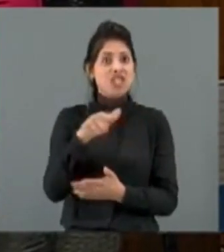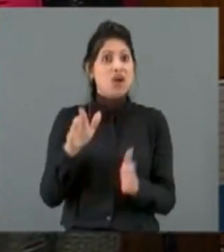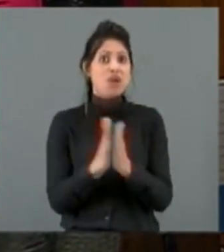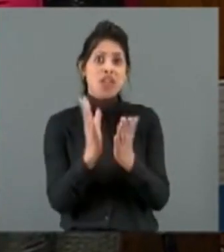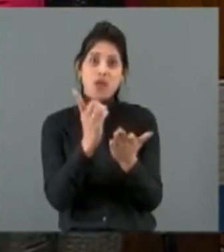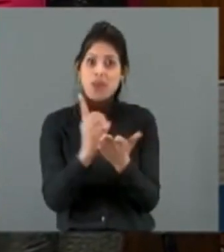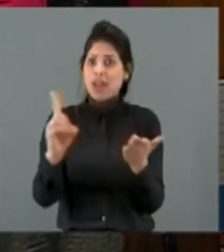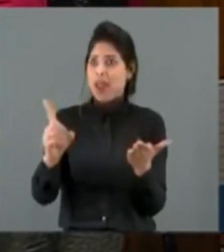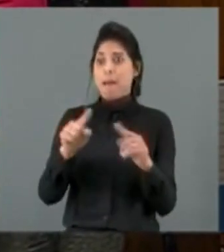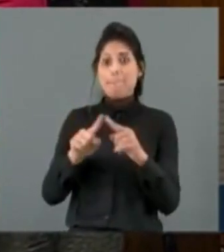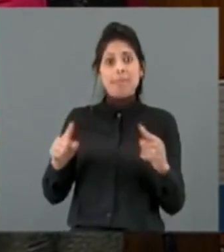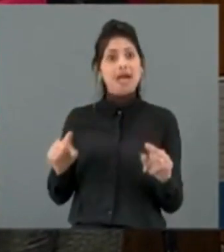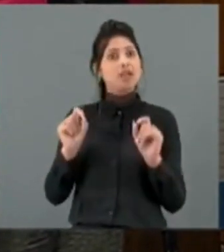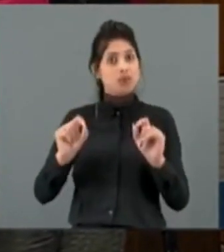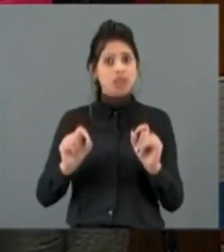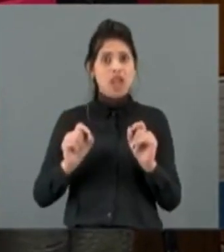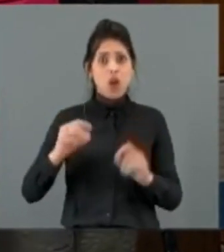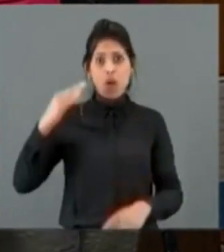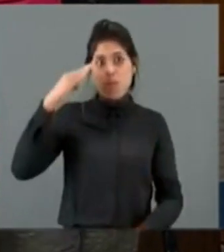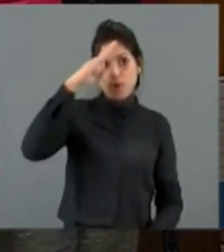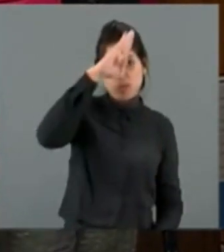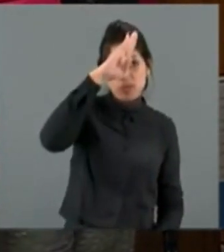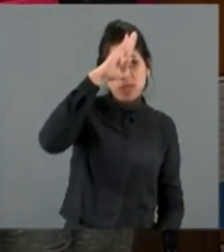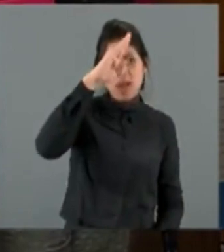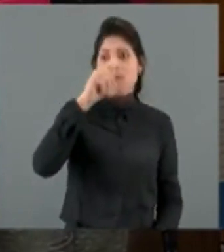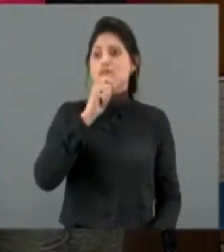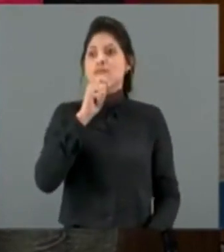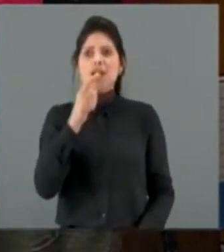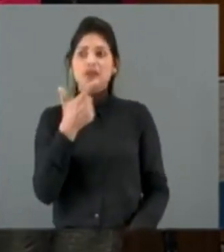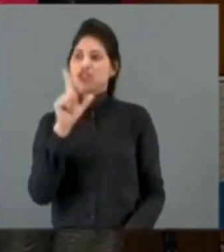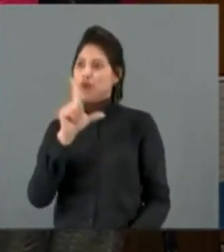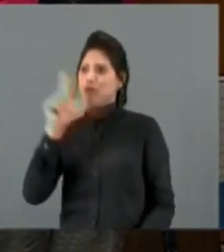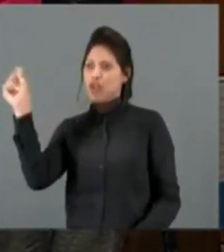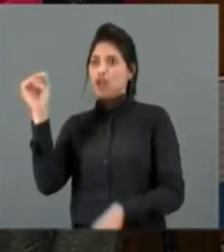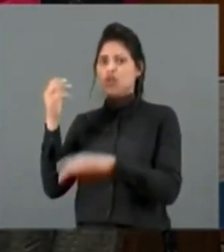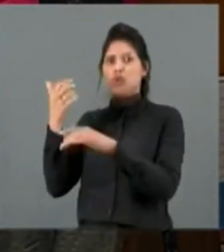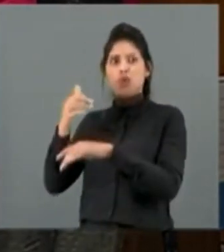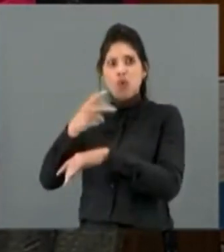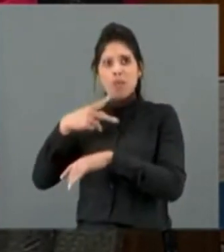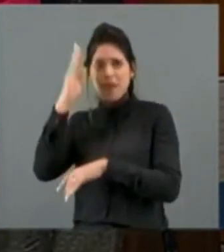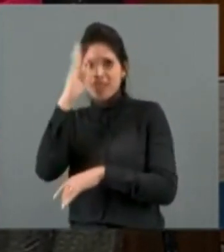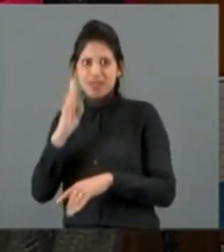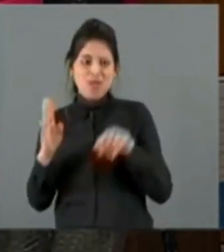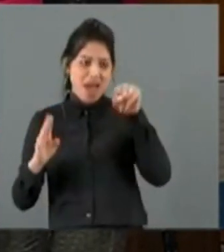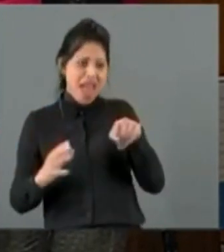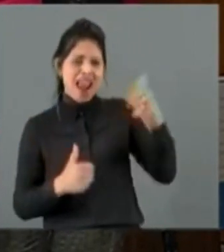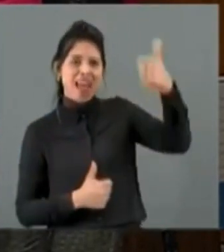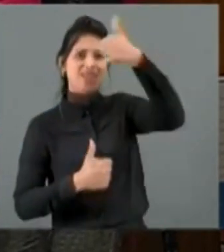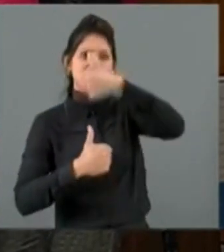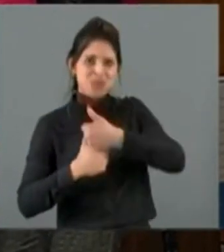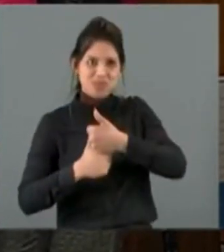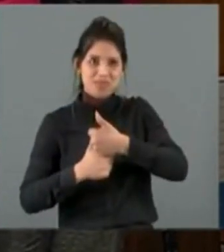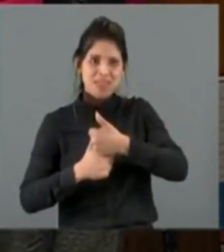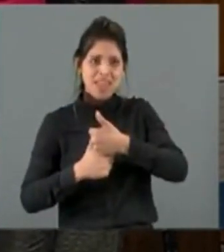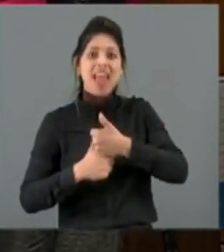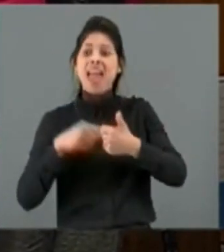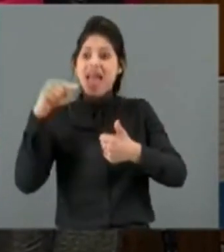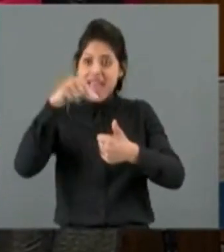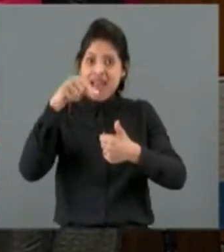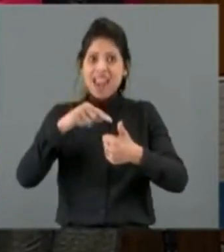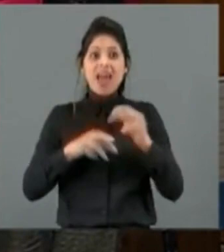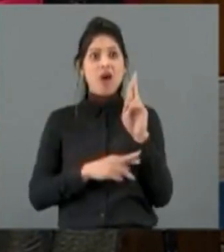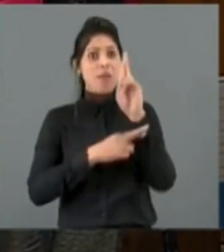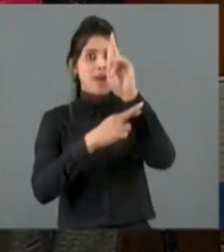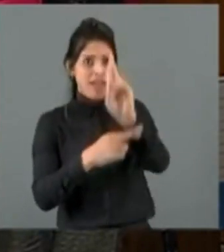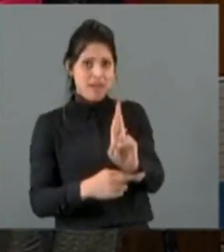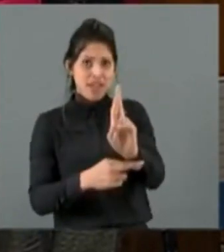Jair Bolsonaro não estava mais no Brasil, seria a irmã Hilda assumir a presidência da república. Ela é um símbolo dessa luta, por isso